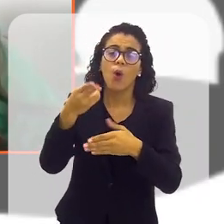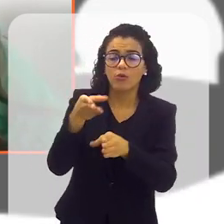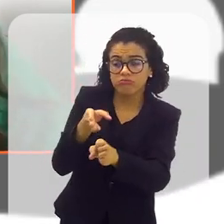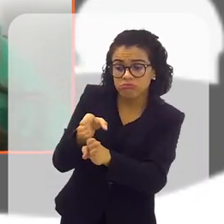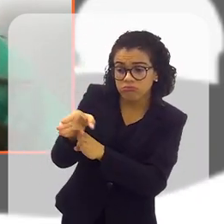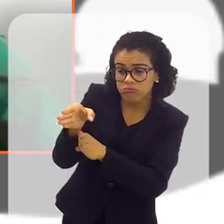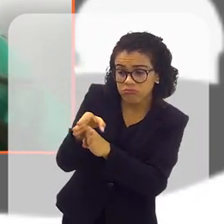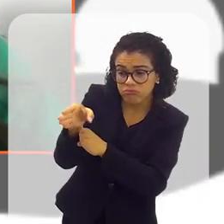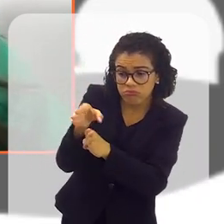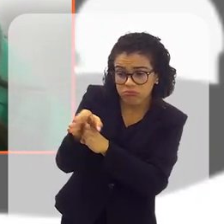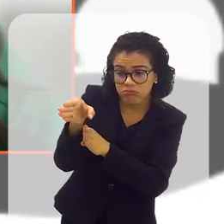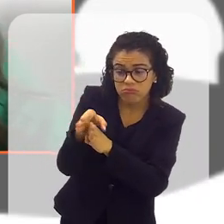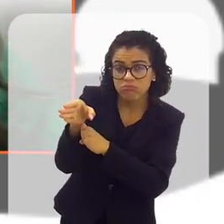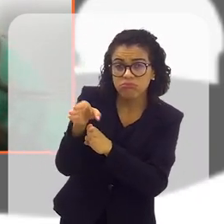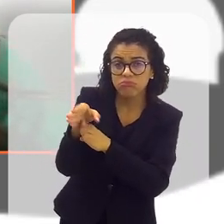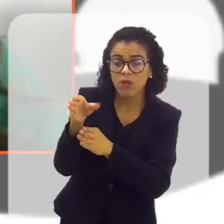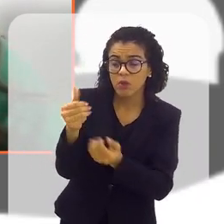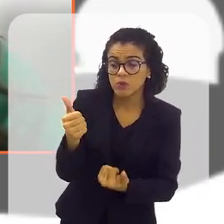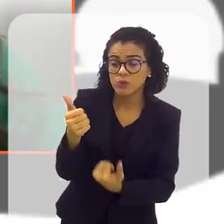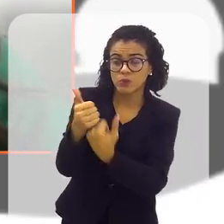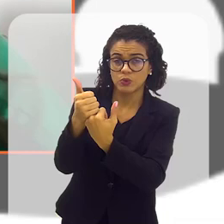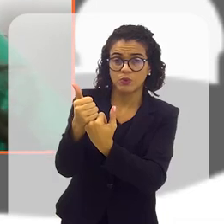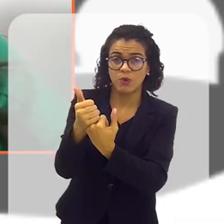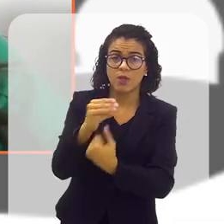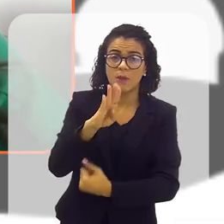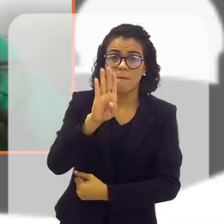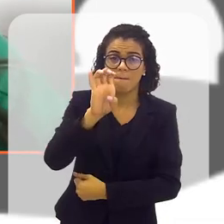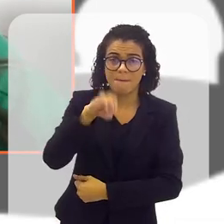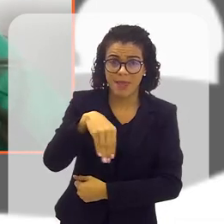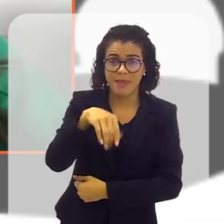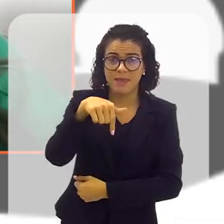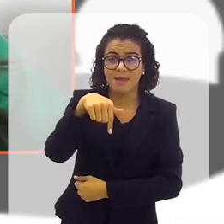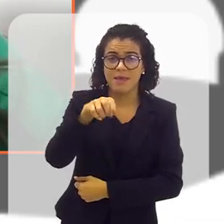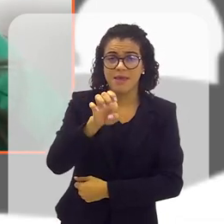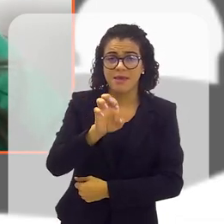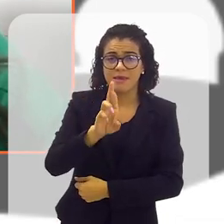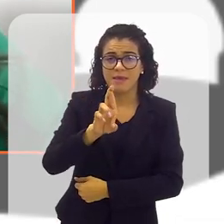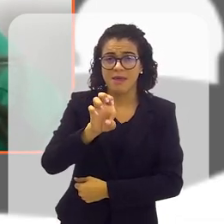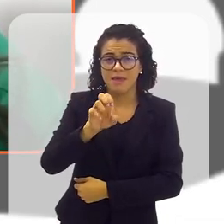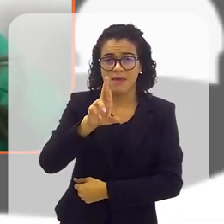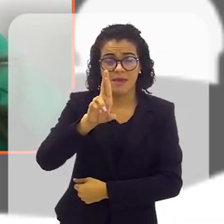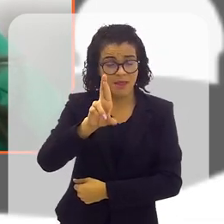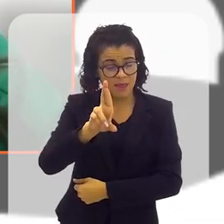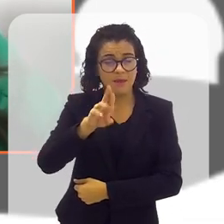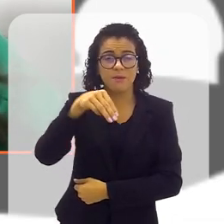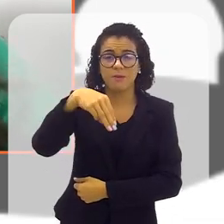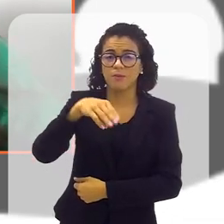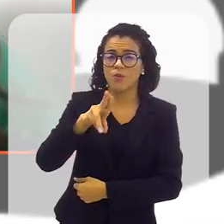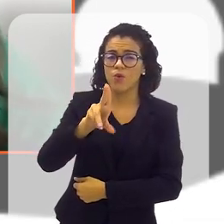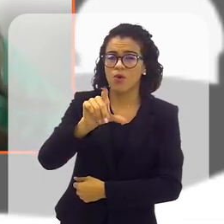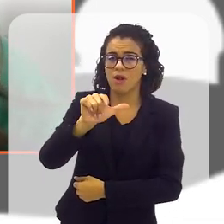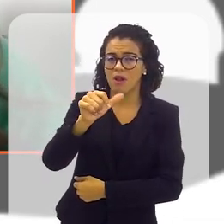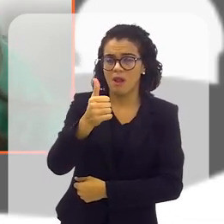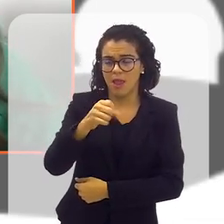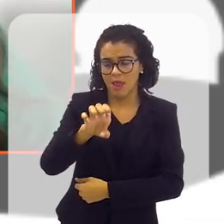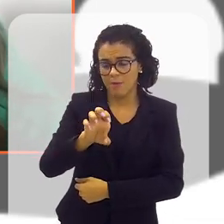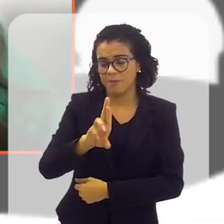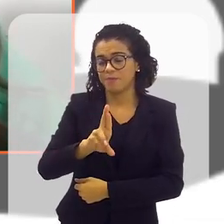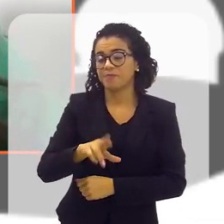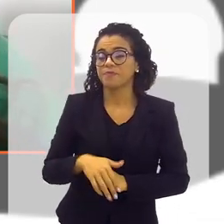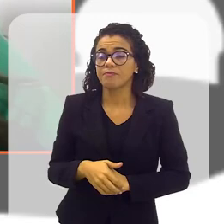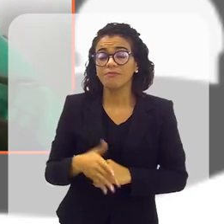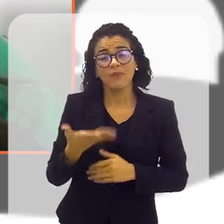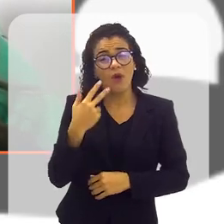orientações e suportes do Bem Querer Mulher. Então, olhando tudo isso e esse